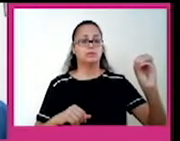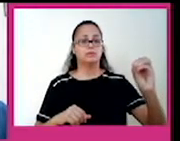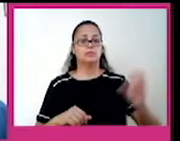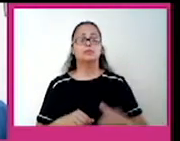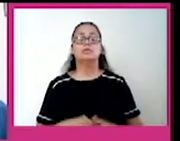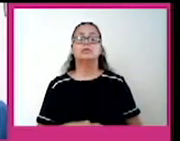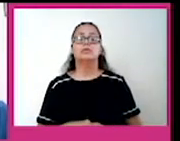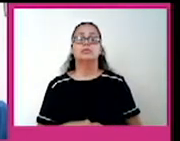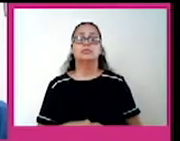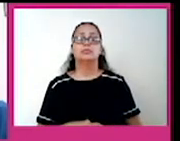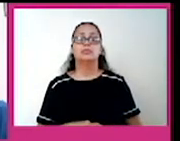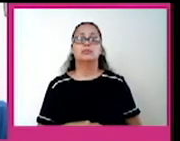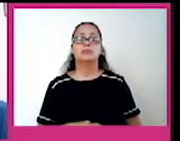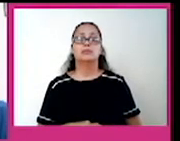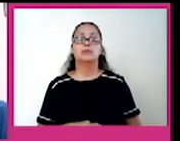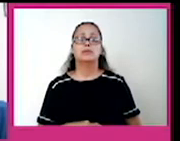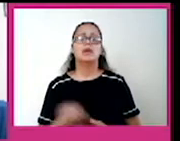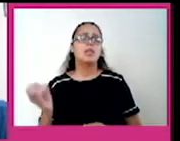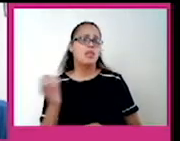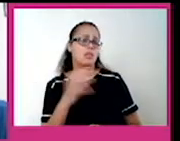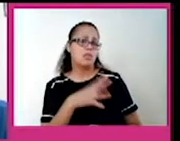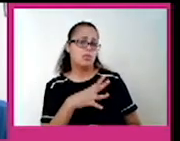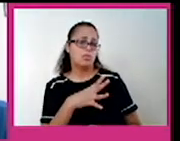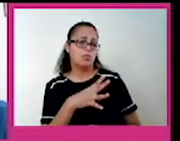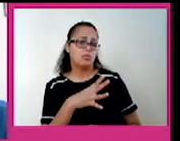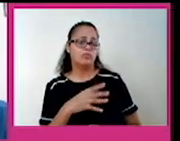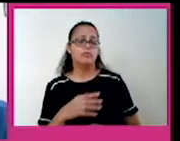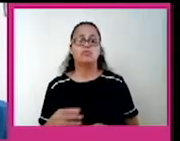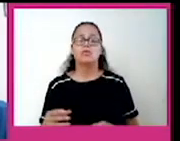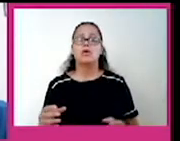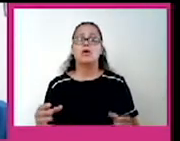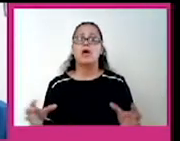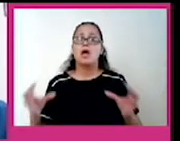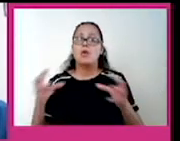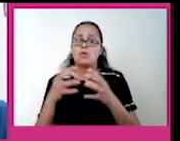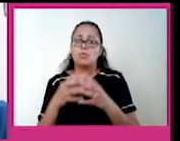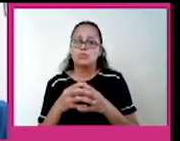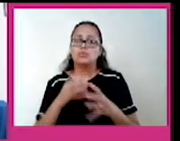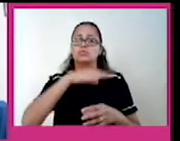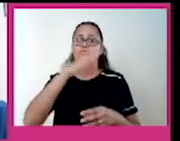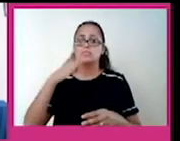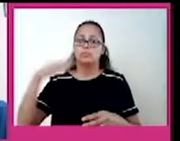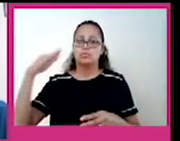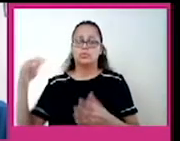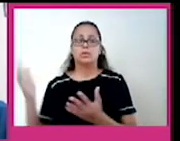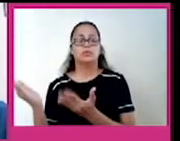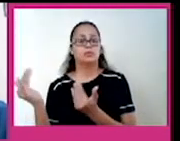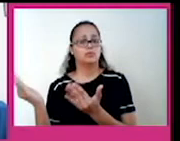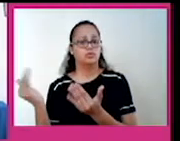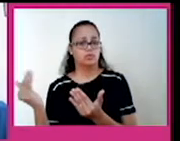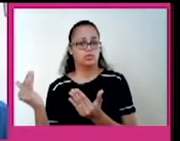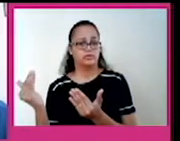Chile, é geologicamente mais recente do que o leste. Há um conjunto de montanhas jovens, com vários pontos ainda em suerguimento, então está a